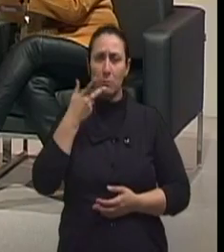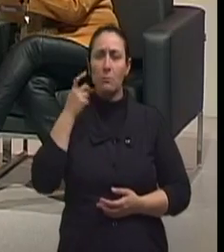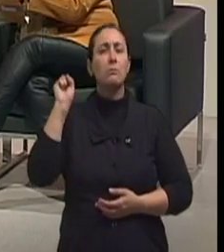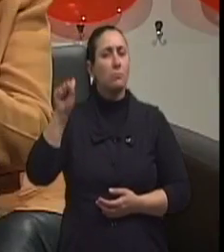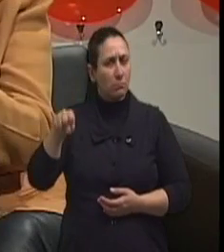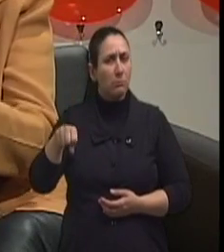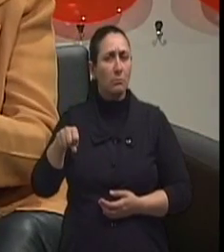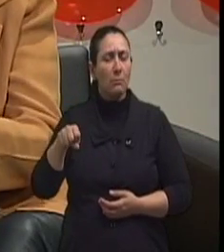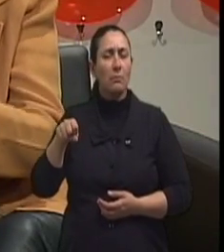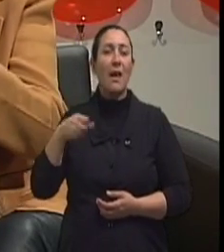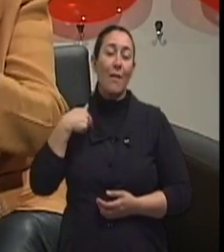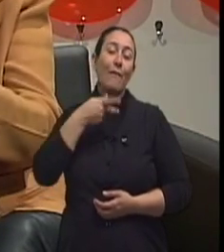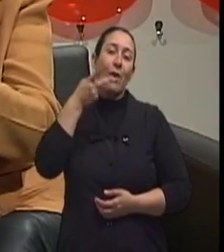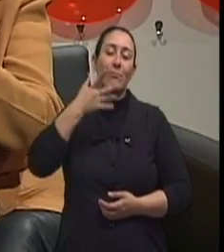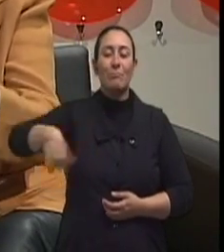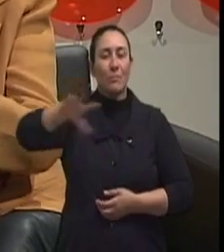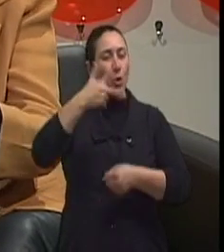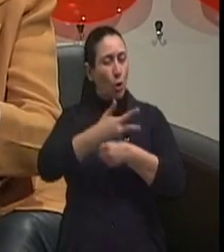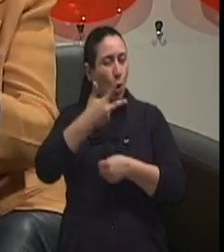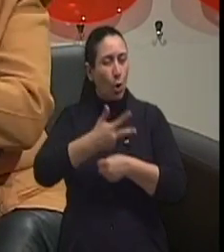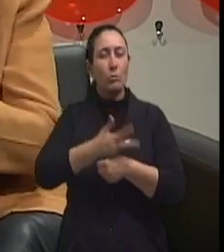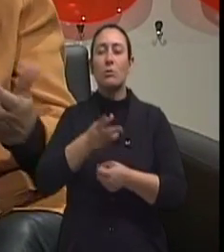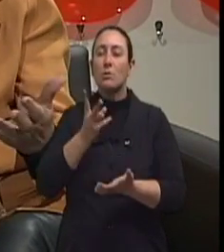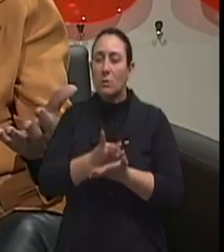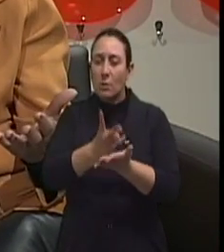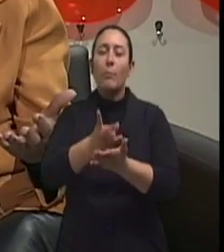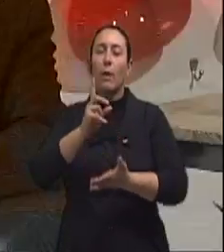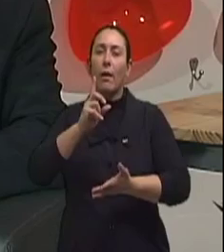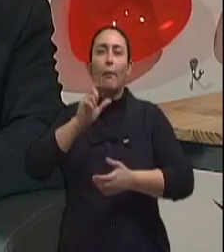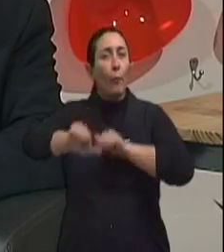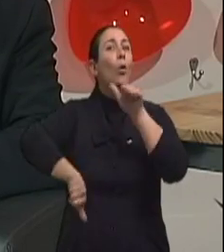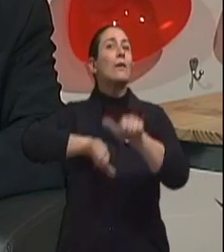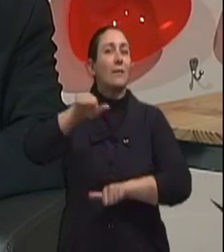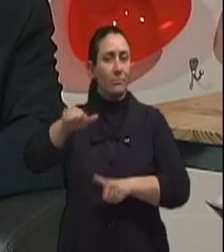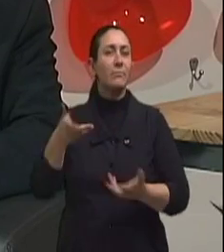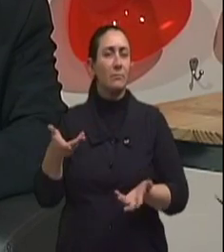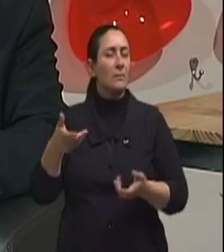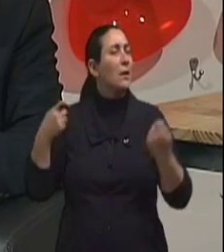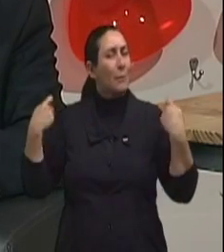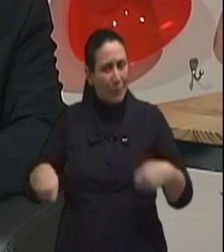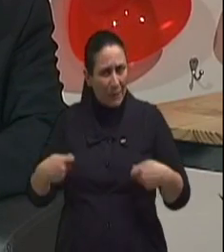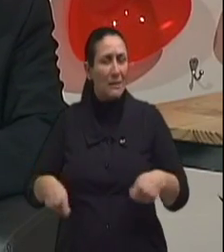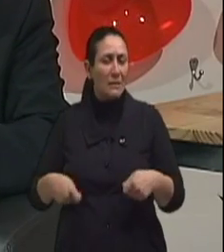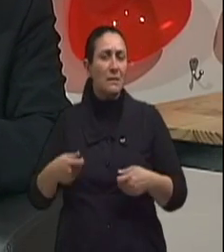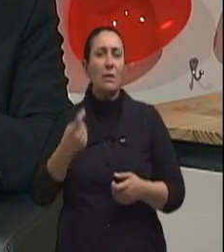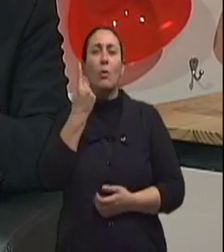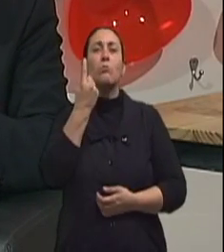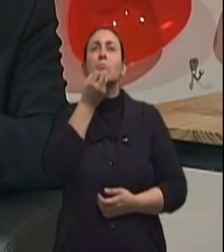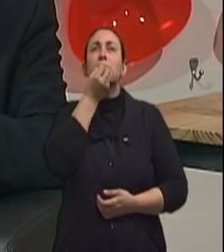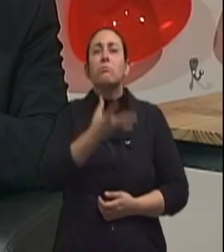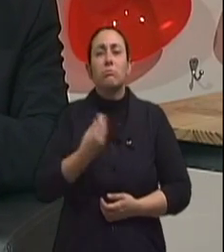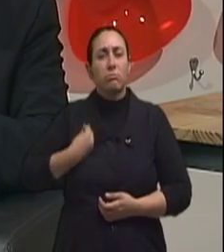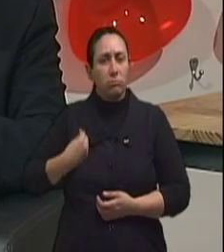eu digo aqui para os idosos, né, sempre é hora de uma mudança. Sim. Sempre vai ter um benefício, né? É uma